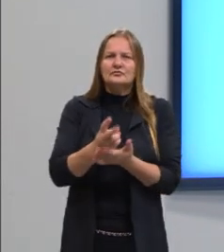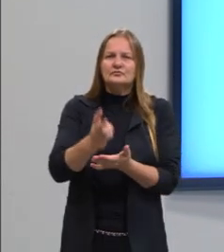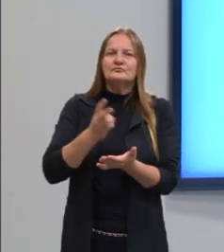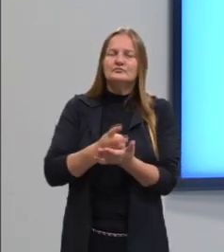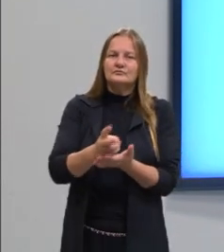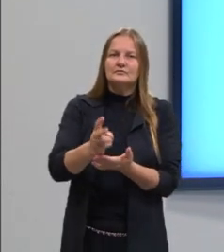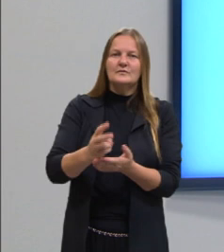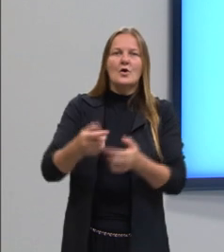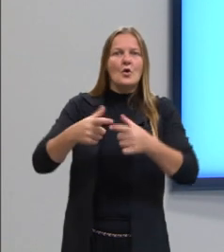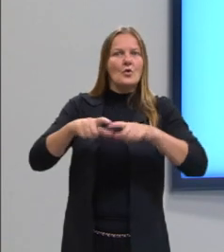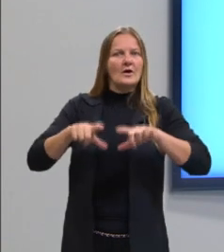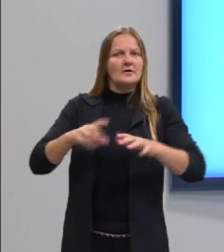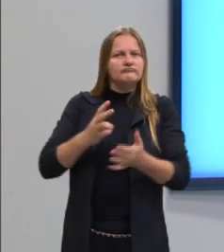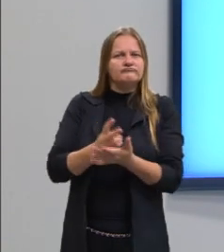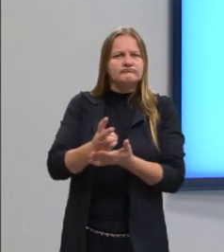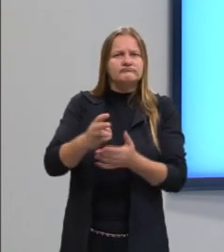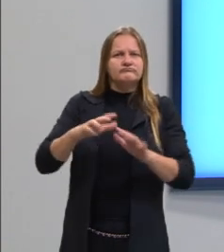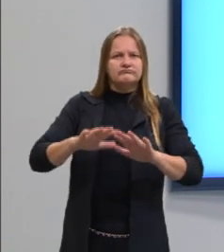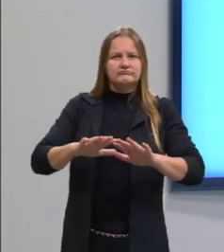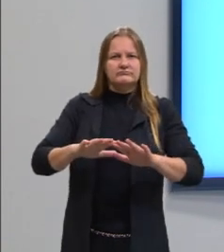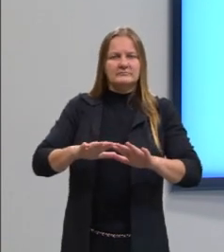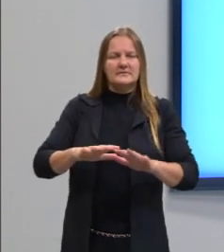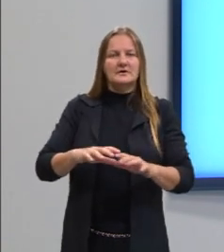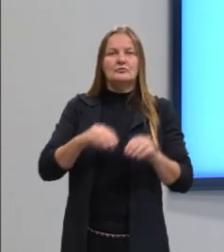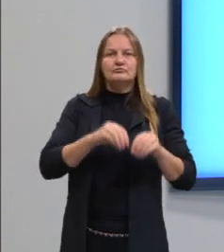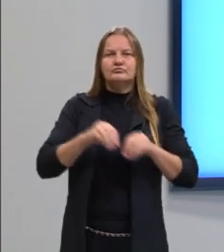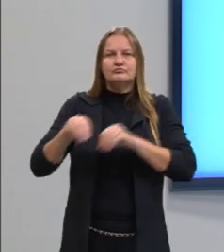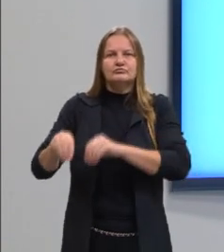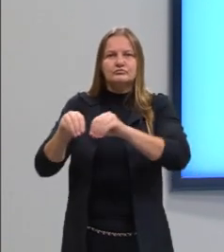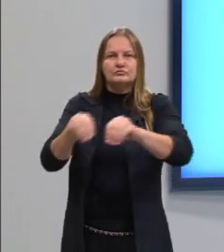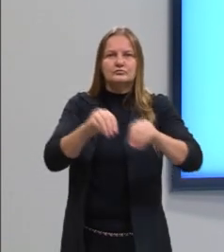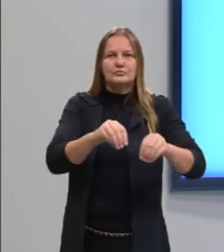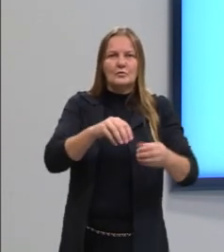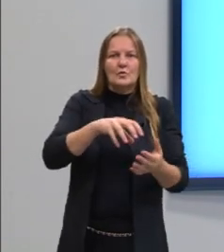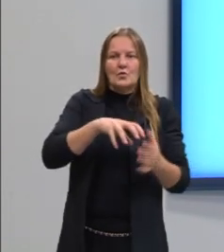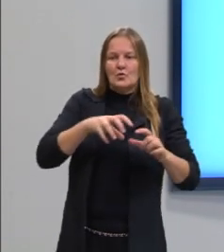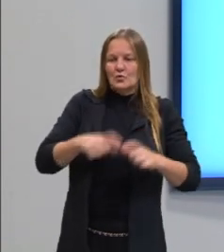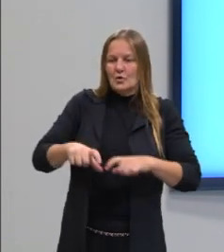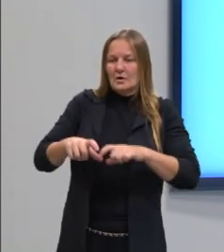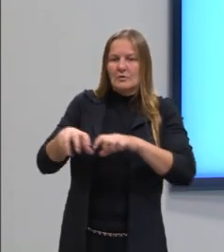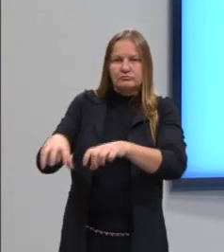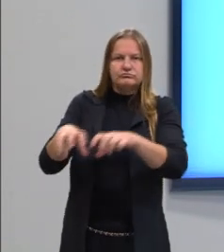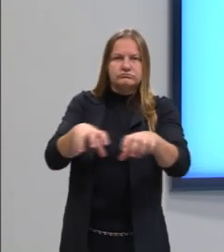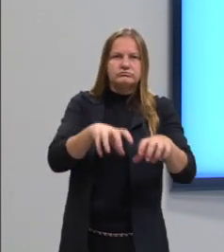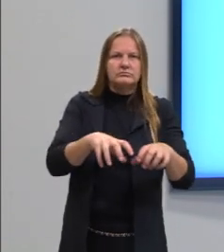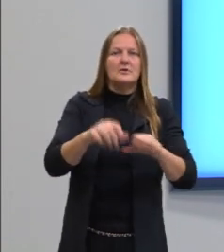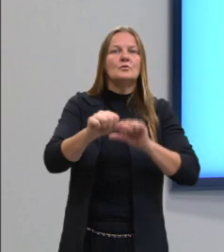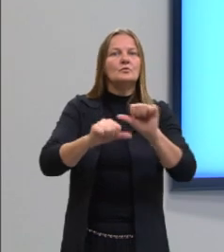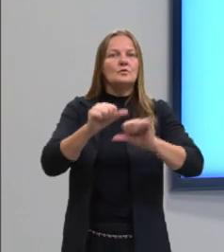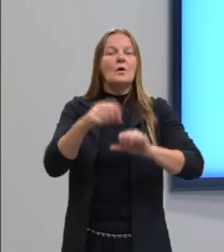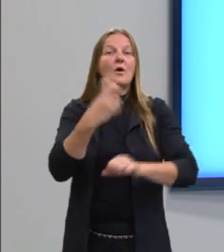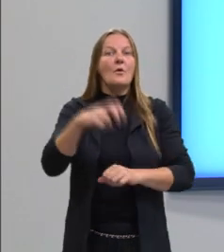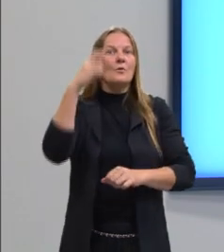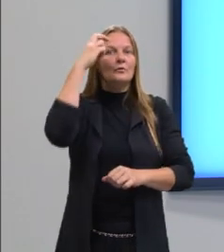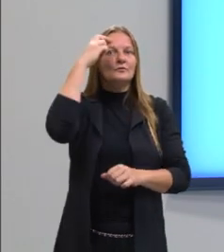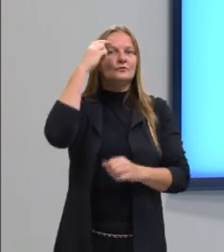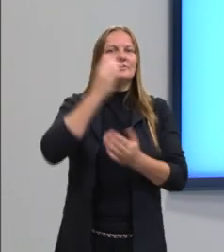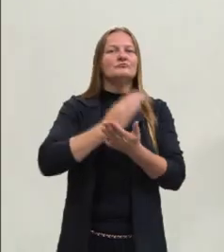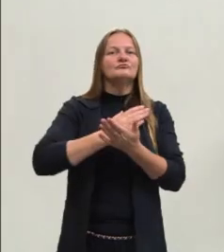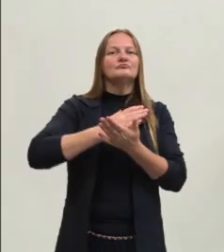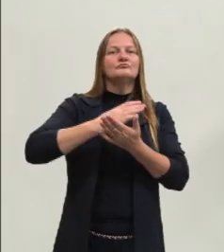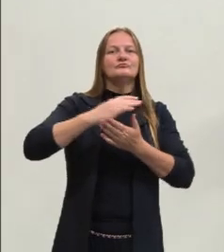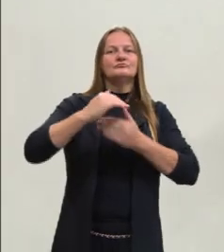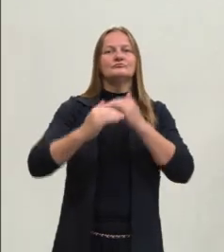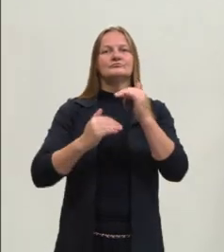em locais fixos, deixa de ser nômade, ele tem um sistema de troca específico e a cultura, então, começa a ser gerada a